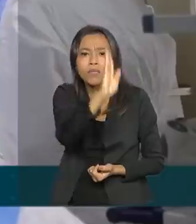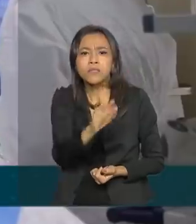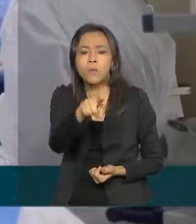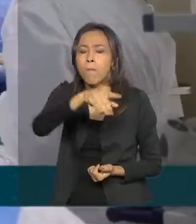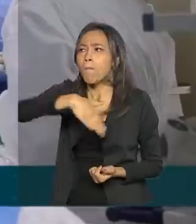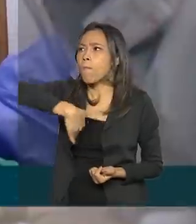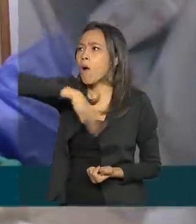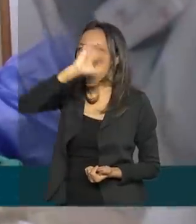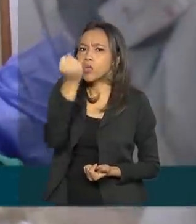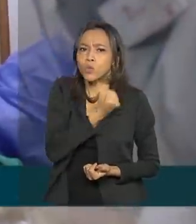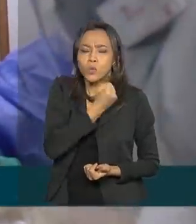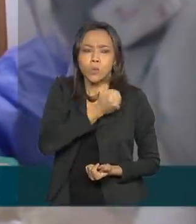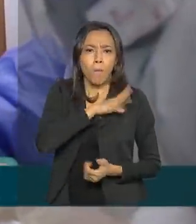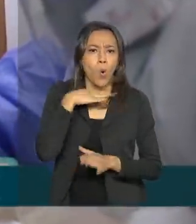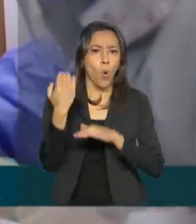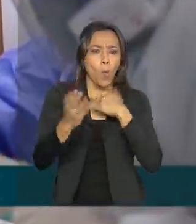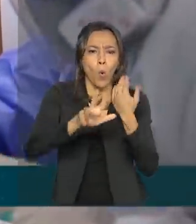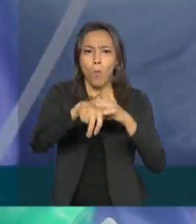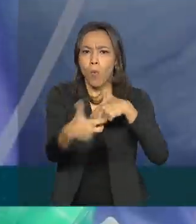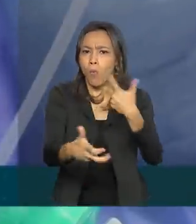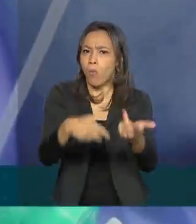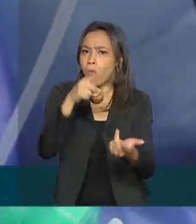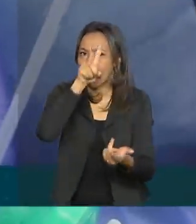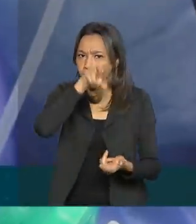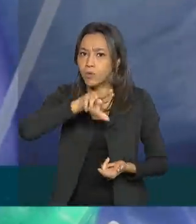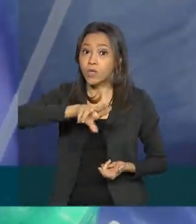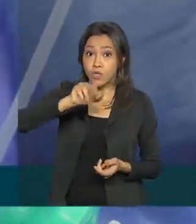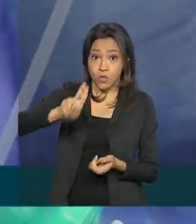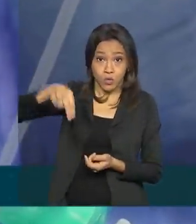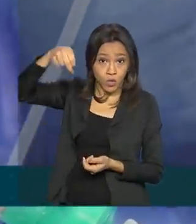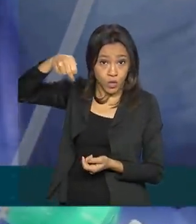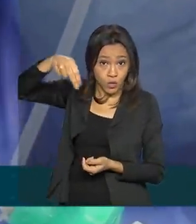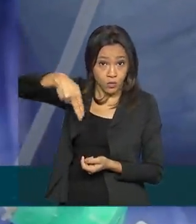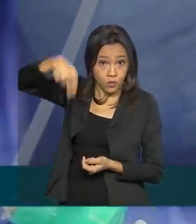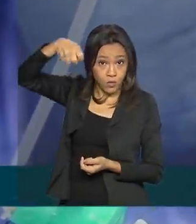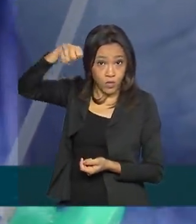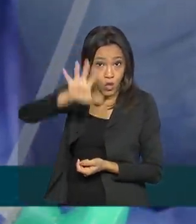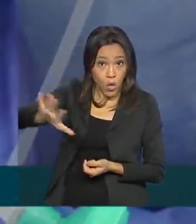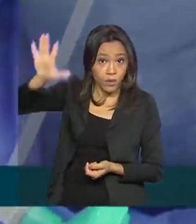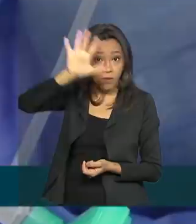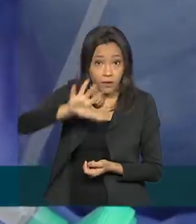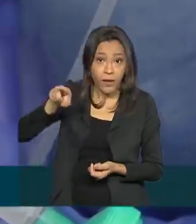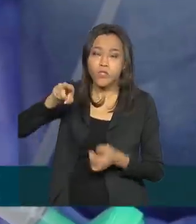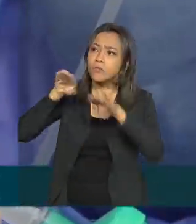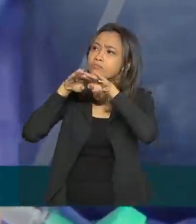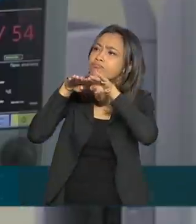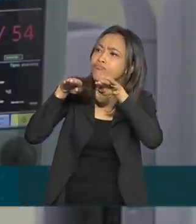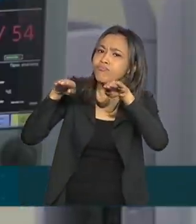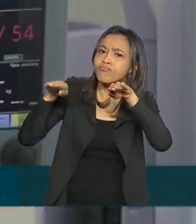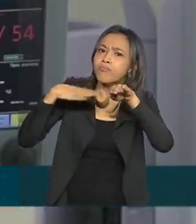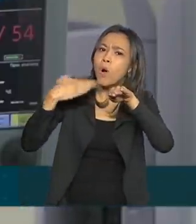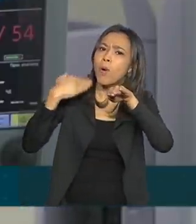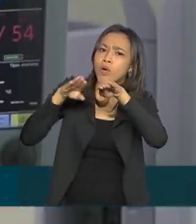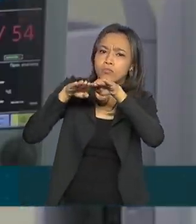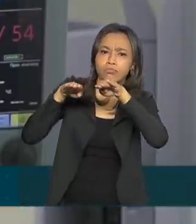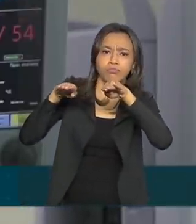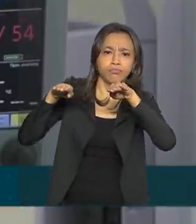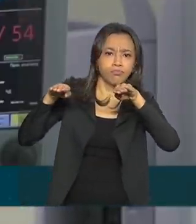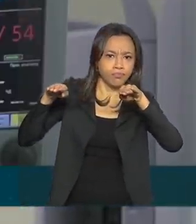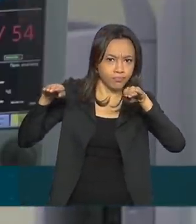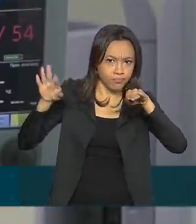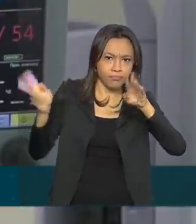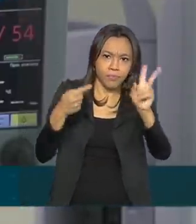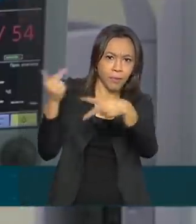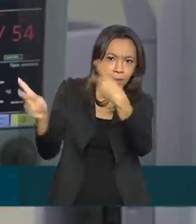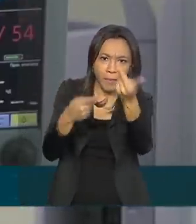de óbitos por semana epidemiológica. O nordeste foi a que apresentou maior estabilidade no número de novos